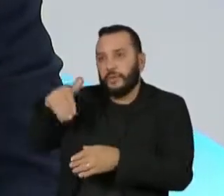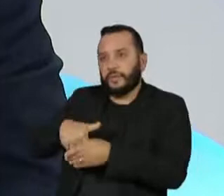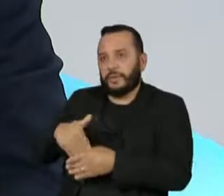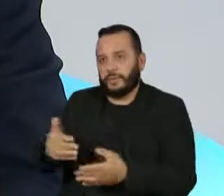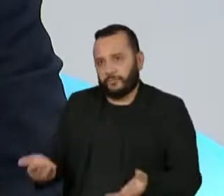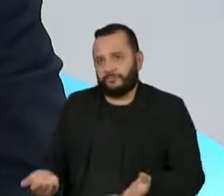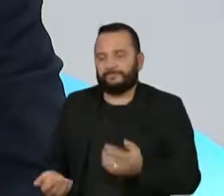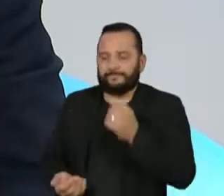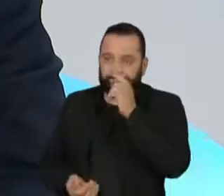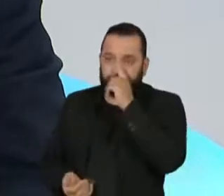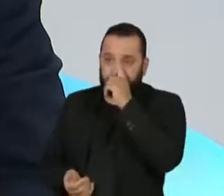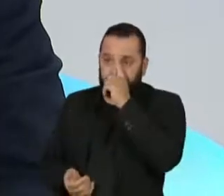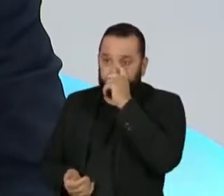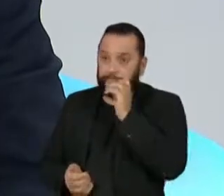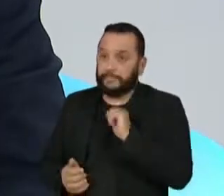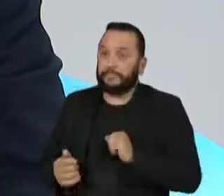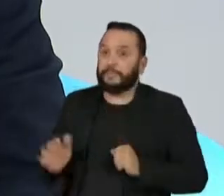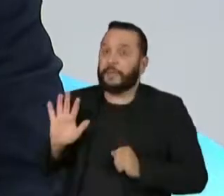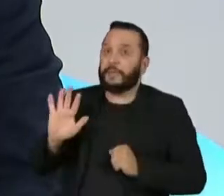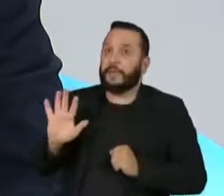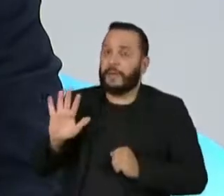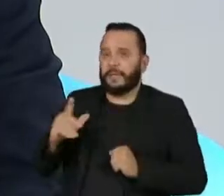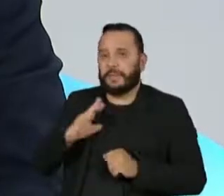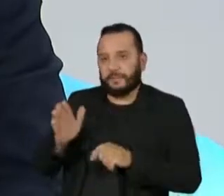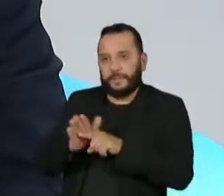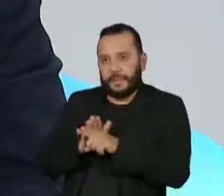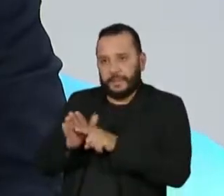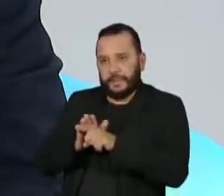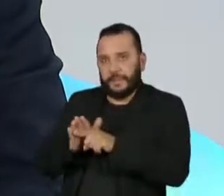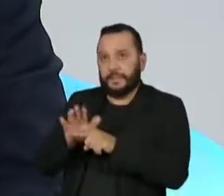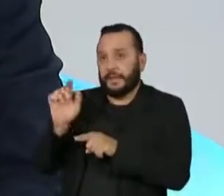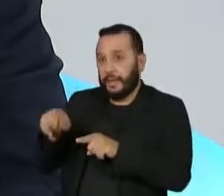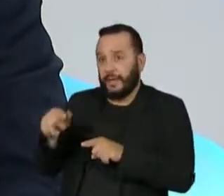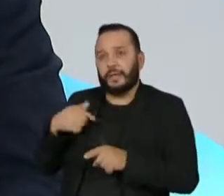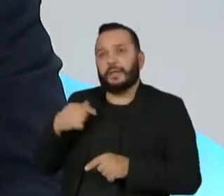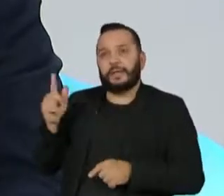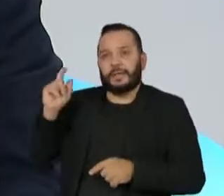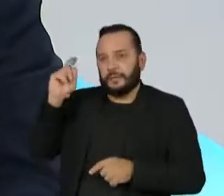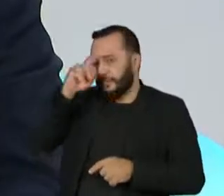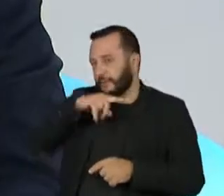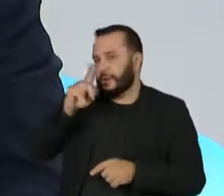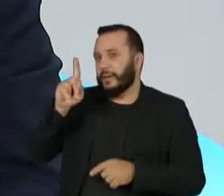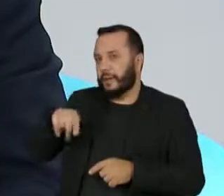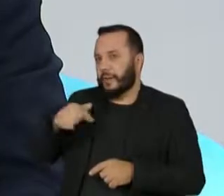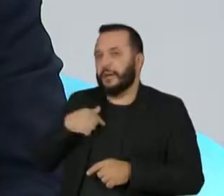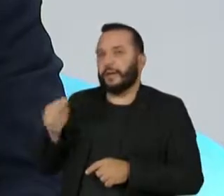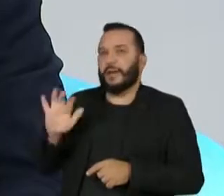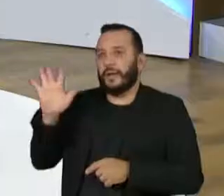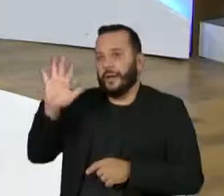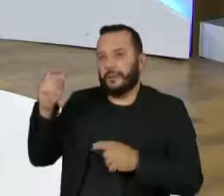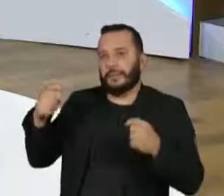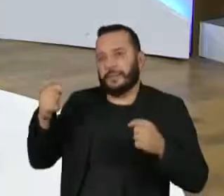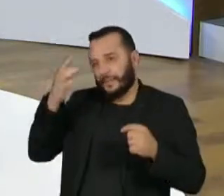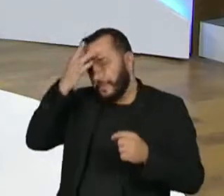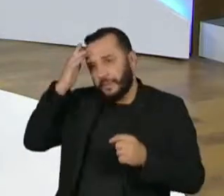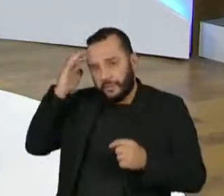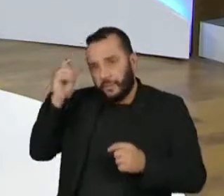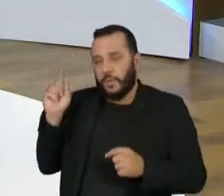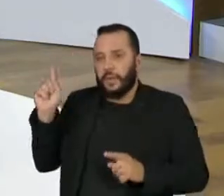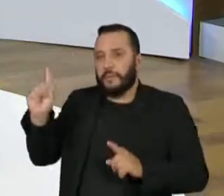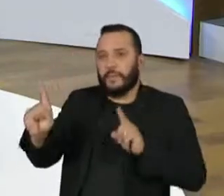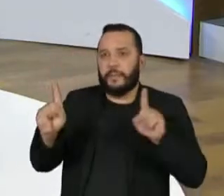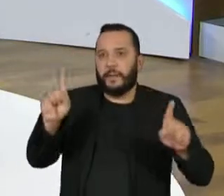atalho. A pesquisa de boca de urna é uma operação complexa, que exige gente, exige presença